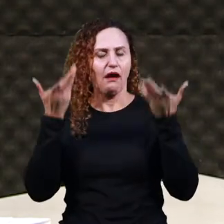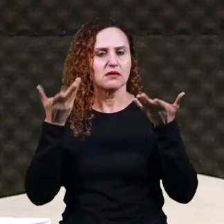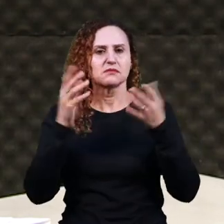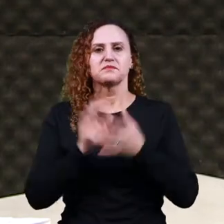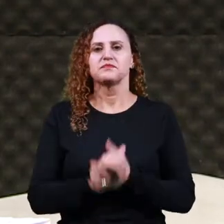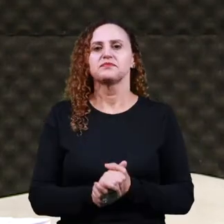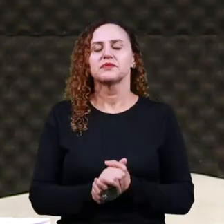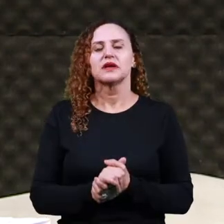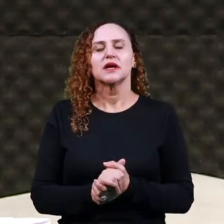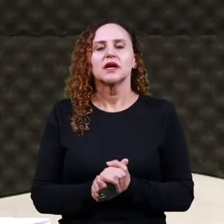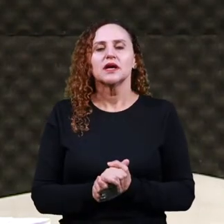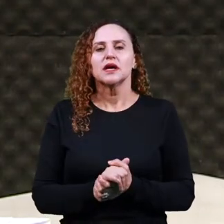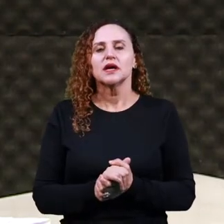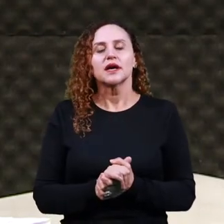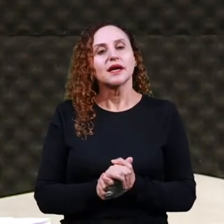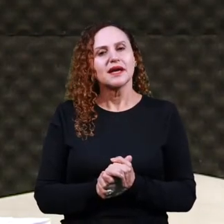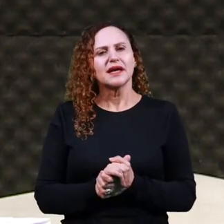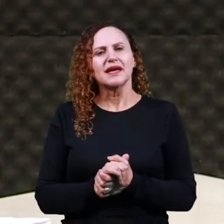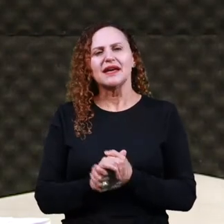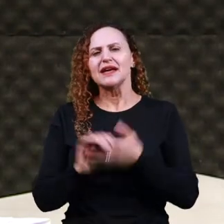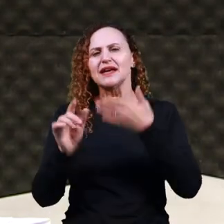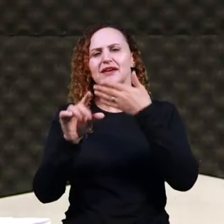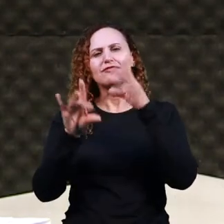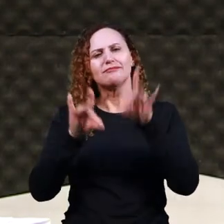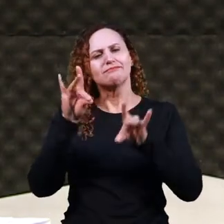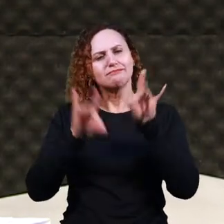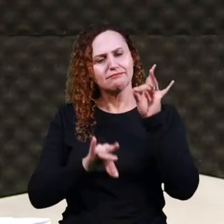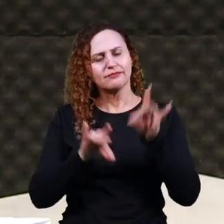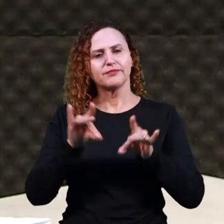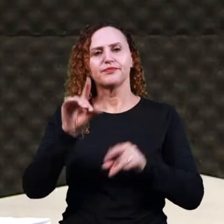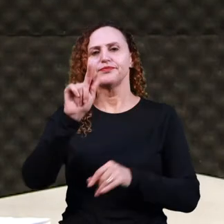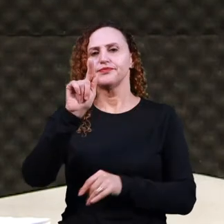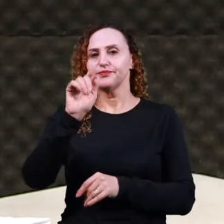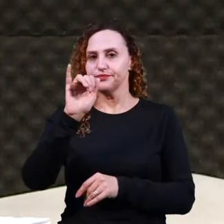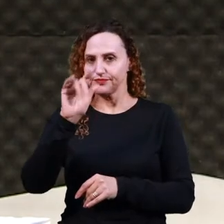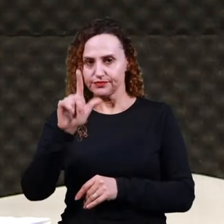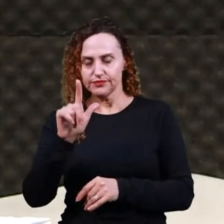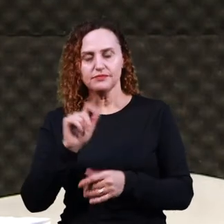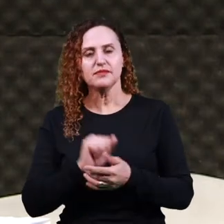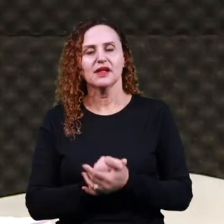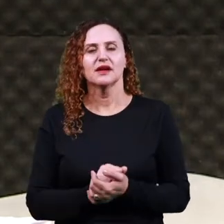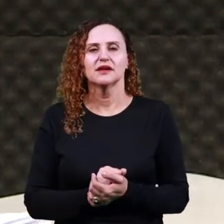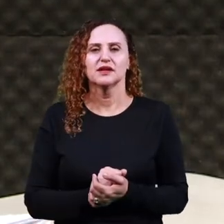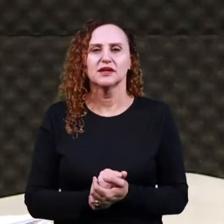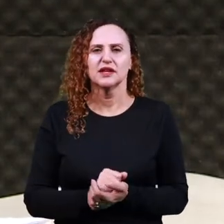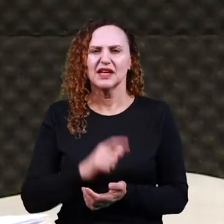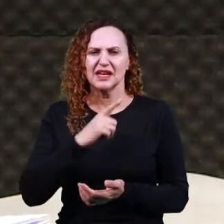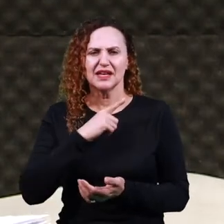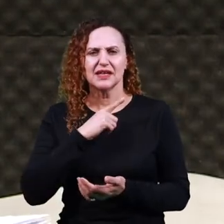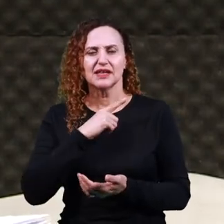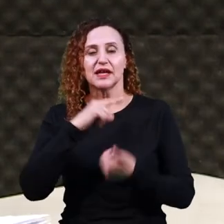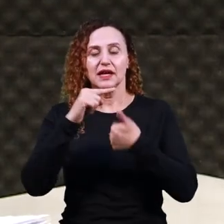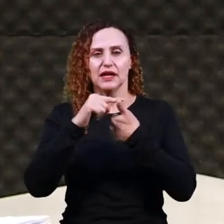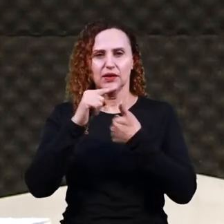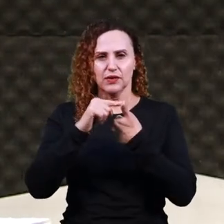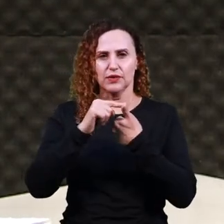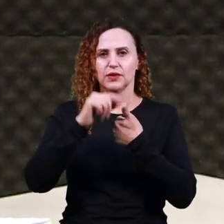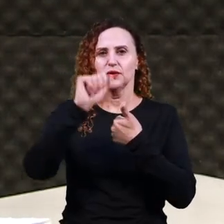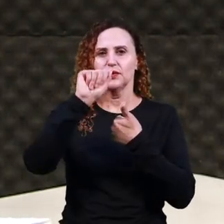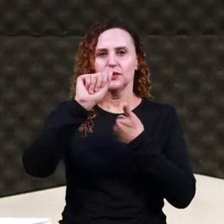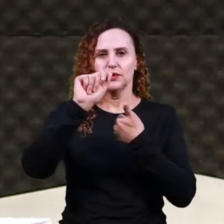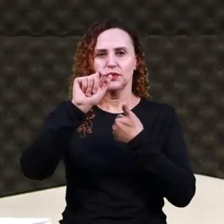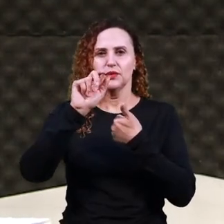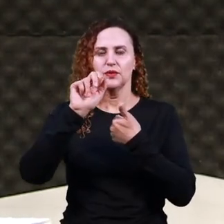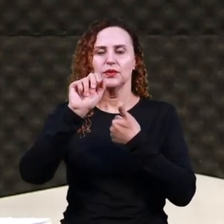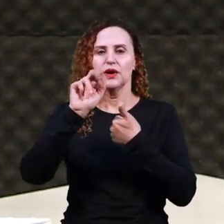de Gil Vicente, que são várias, nós destacamos duas. Uma que é o Alto da Barca do Inferno, que faz